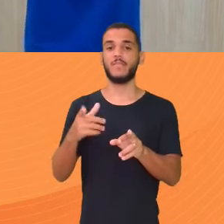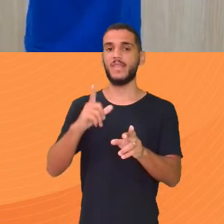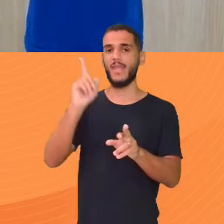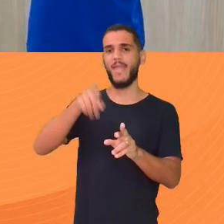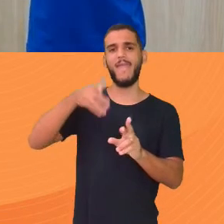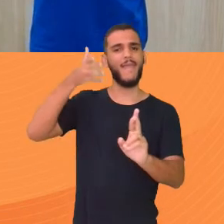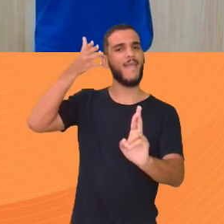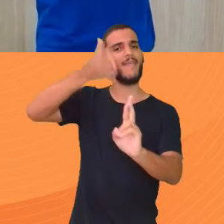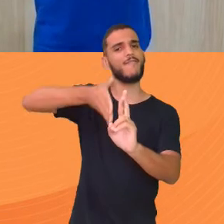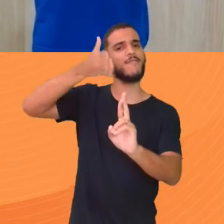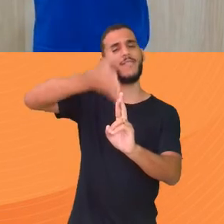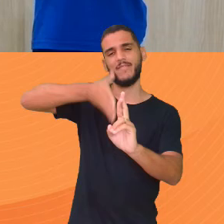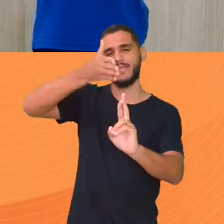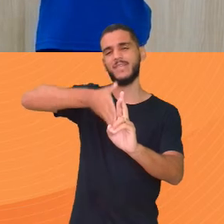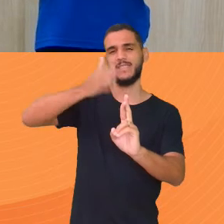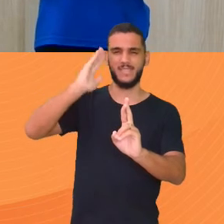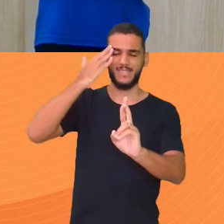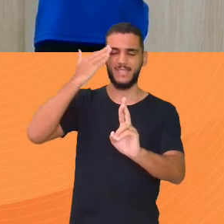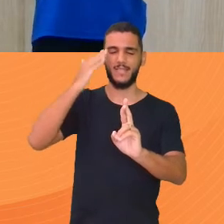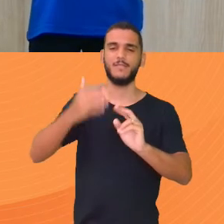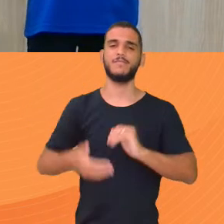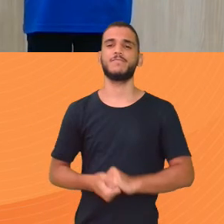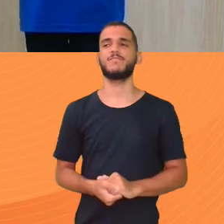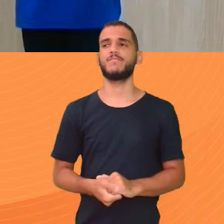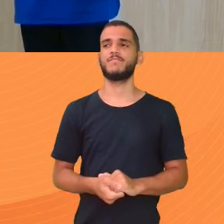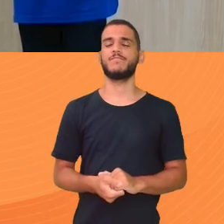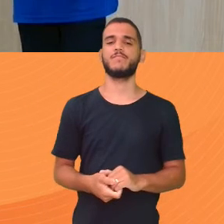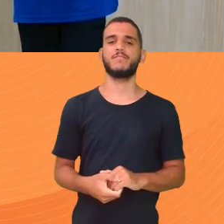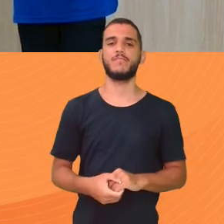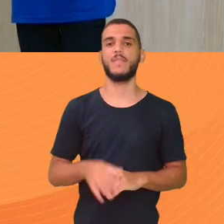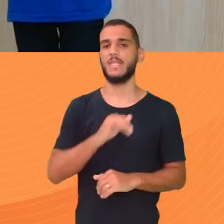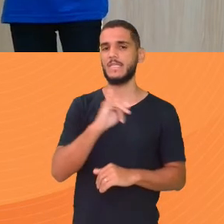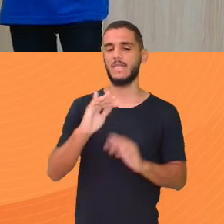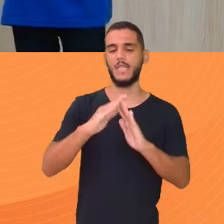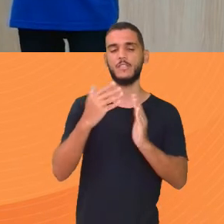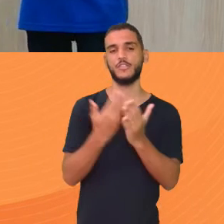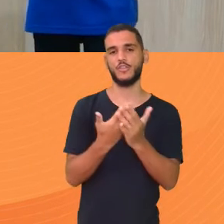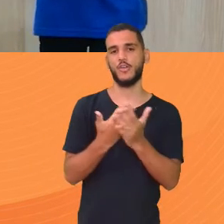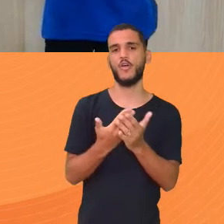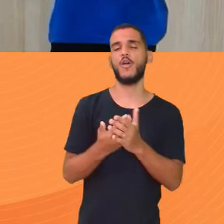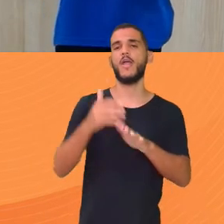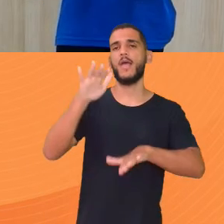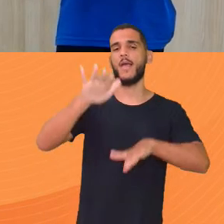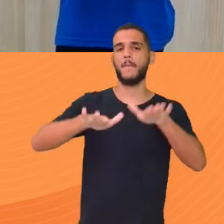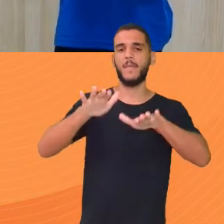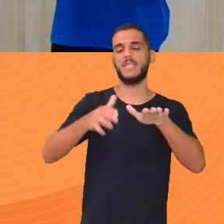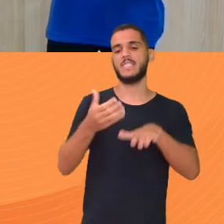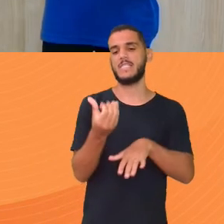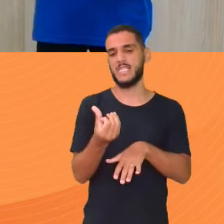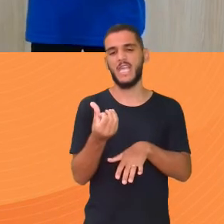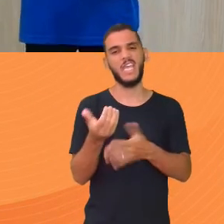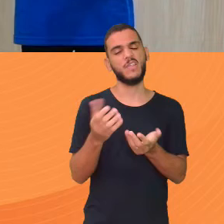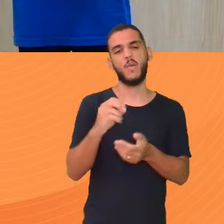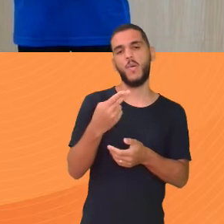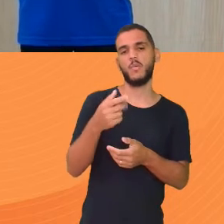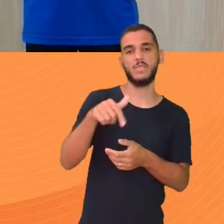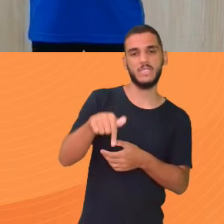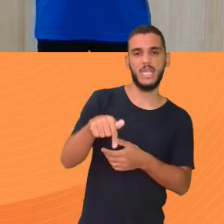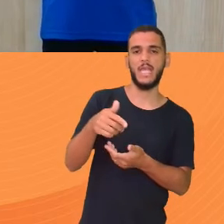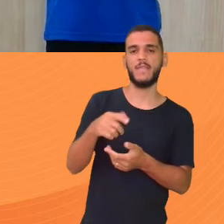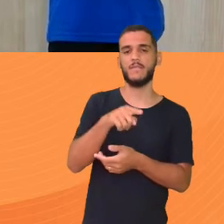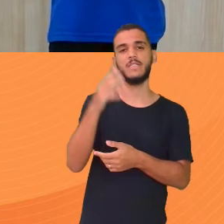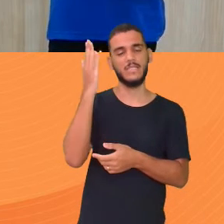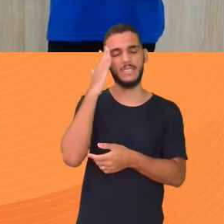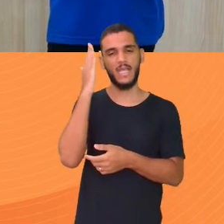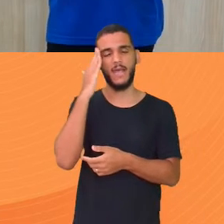Você sabe mais ou menos Como você vai ser guiado Se na sua escola a média é 6 Se na sua escola a média é 7 Você sabe que tem que tirar Aquela nota Por exemplo